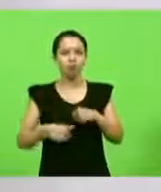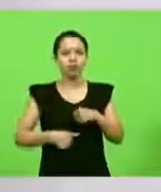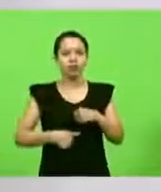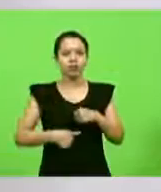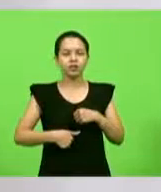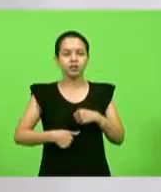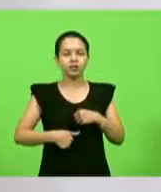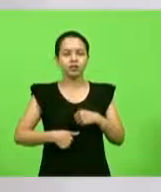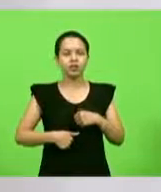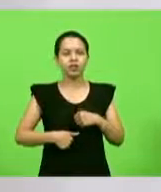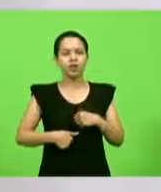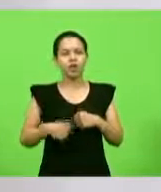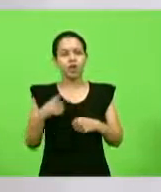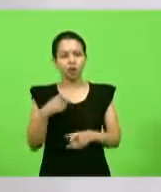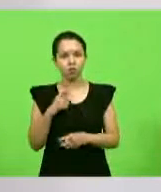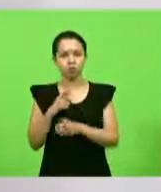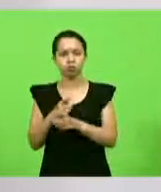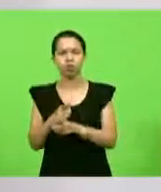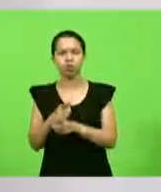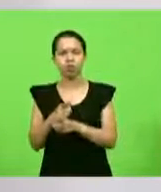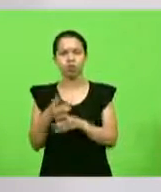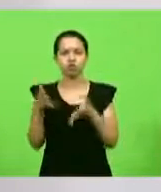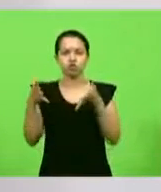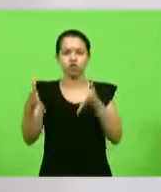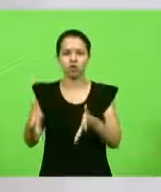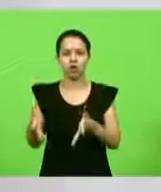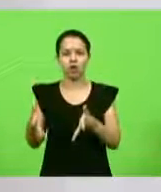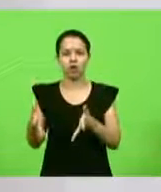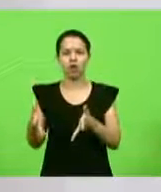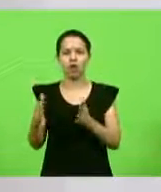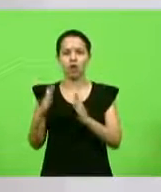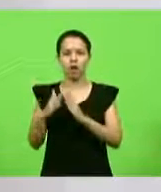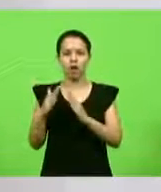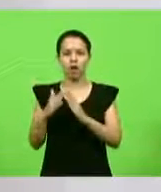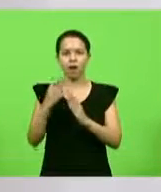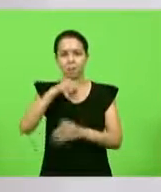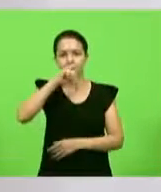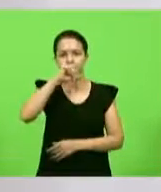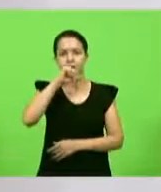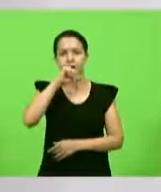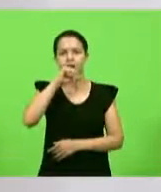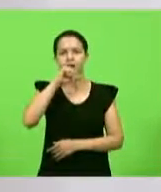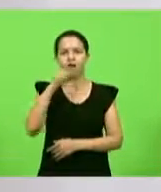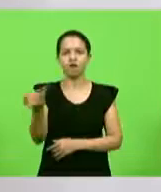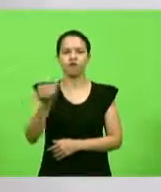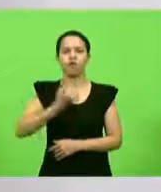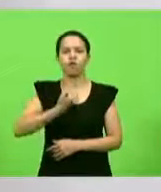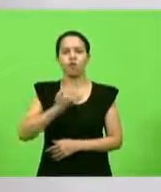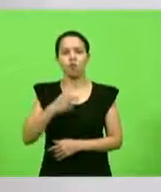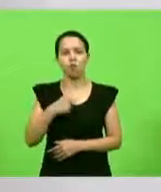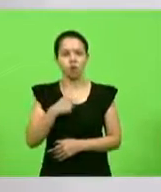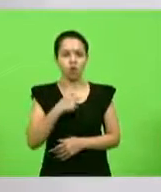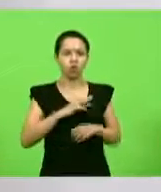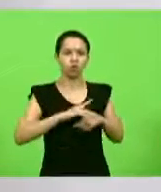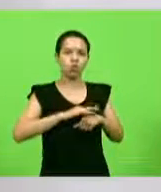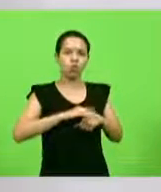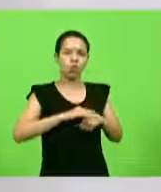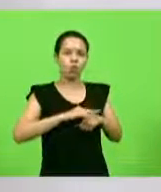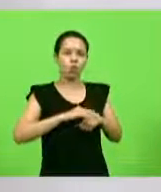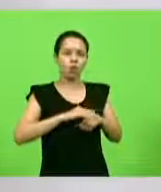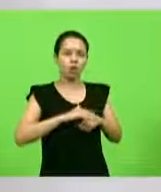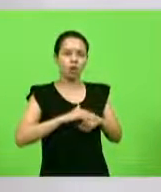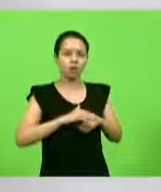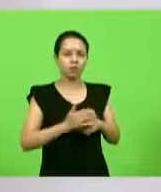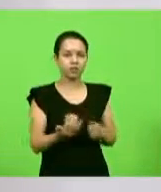com a nossa família. E eu falei, o aconteceu, pai? Ele falou, estou com uma doença do intestino que o médico falou que